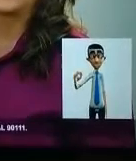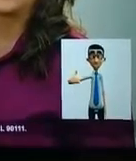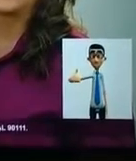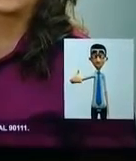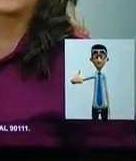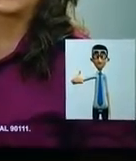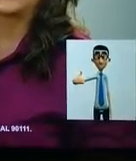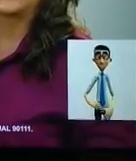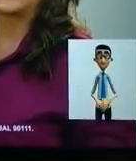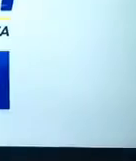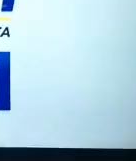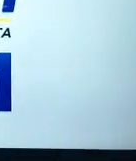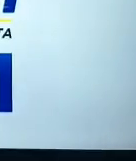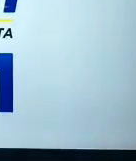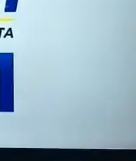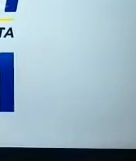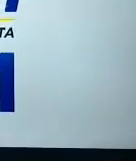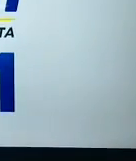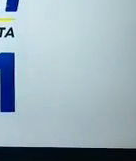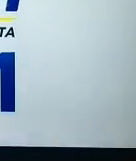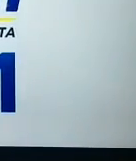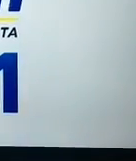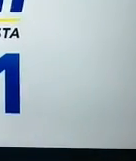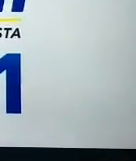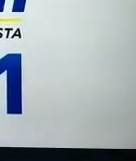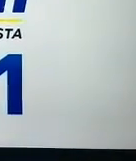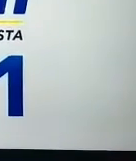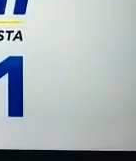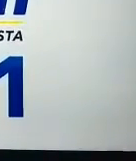9011. Deputado Estadual